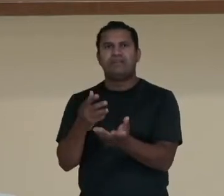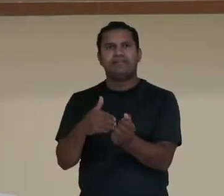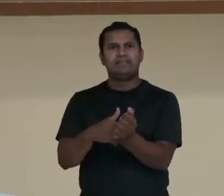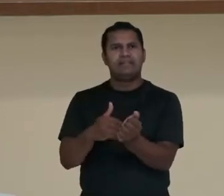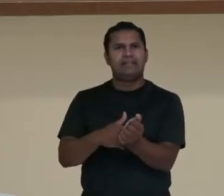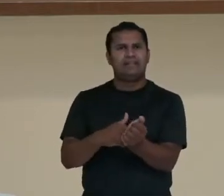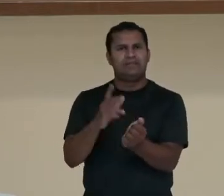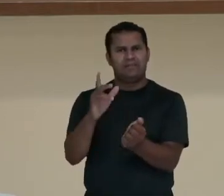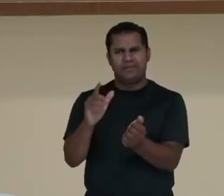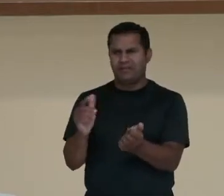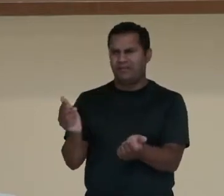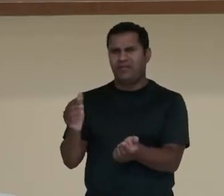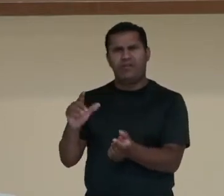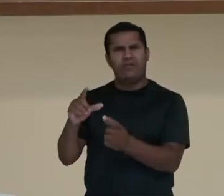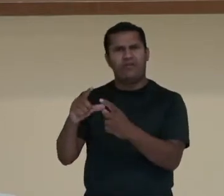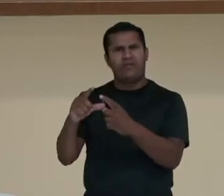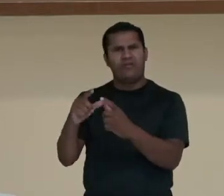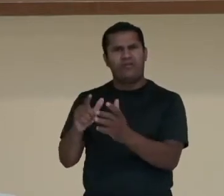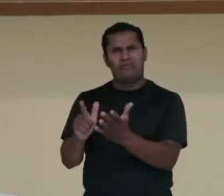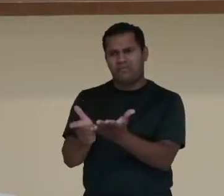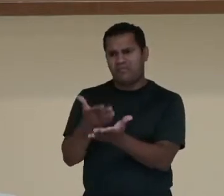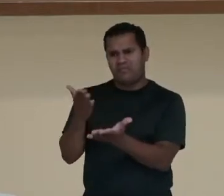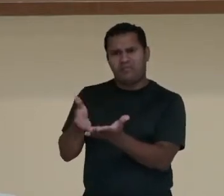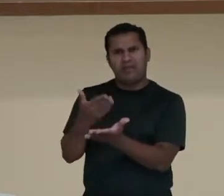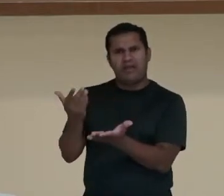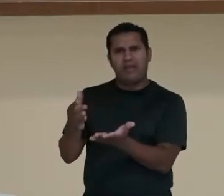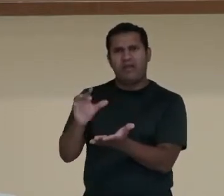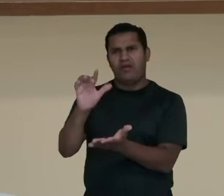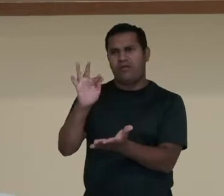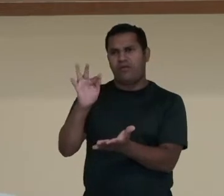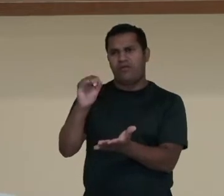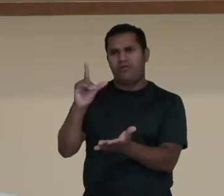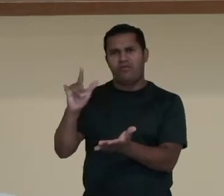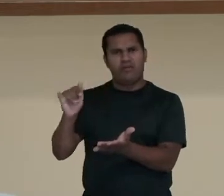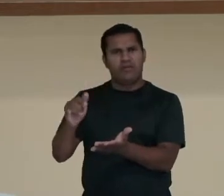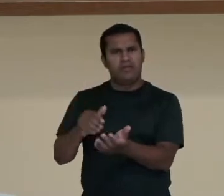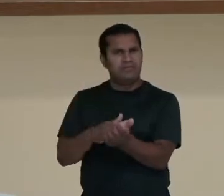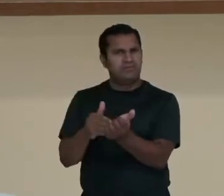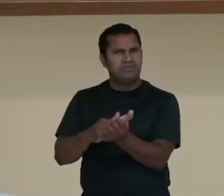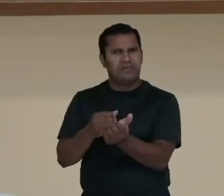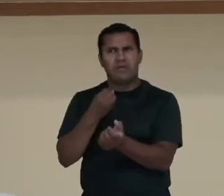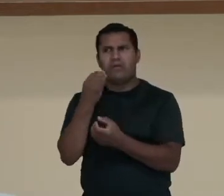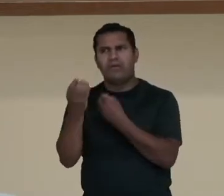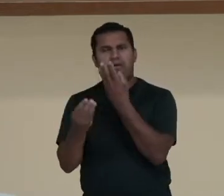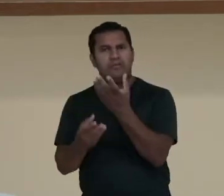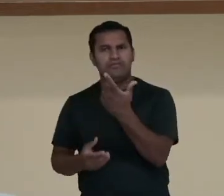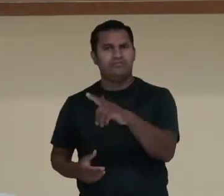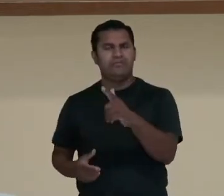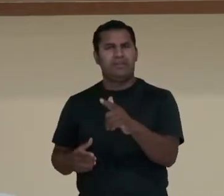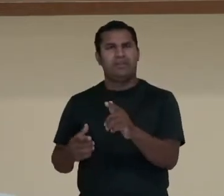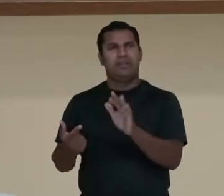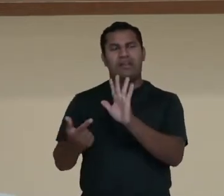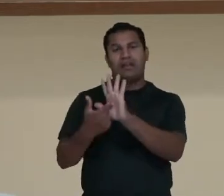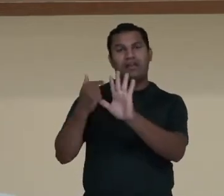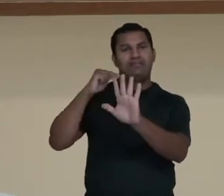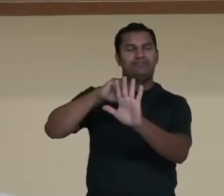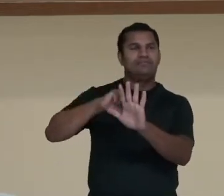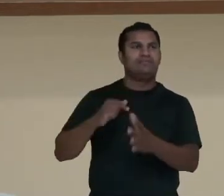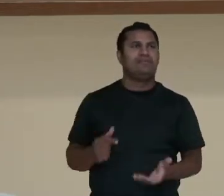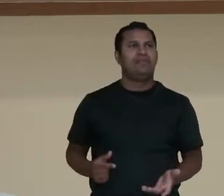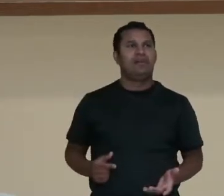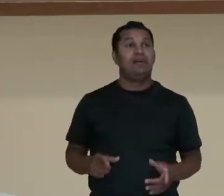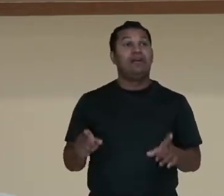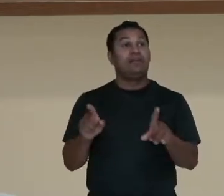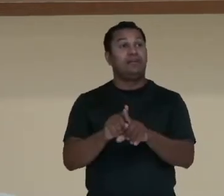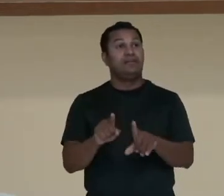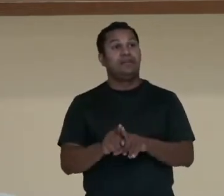fica alegre são as pessoas. Todo poema deve ter rima? Nem todos. Alguns poemas não têm rima. Como, por exemplo, você pode ver músicas